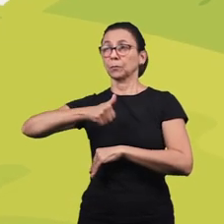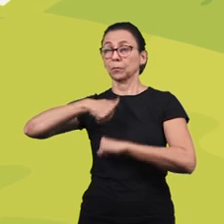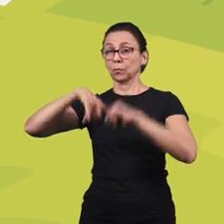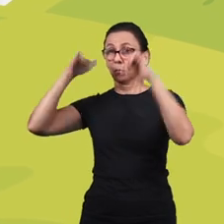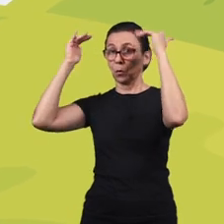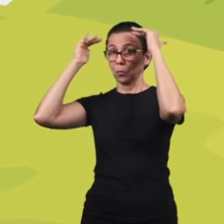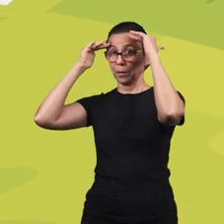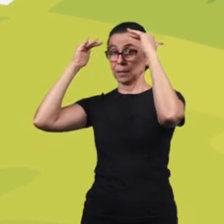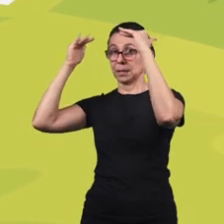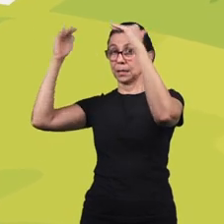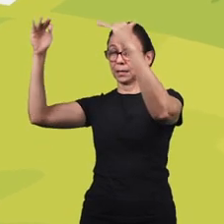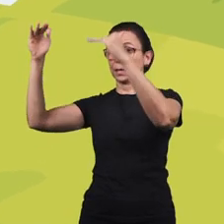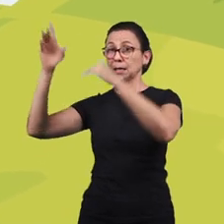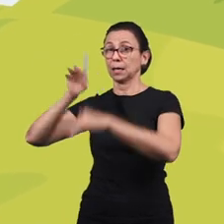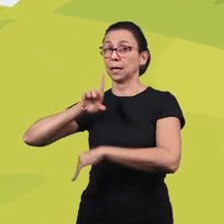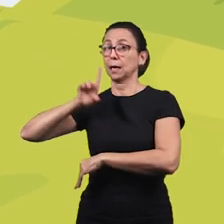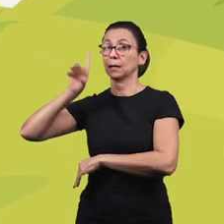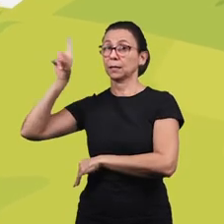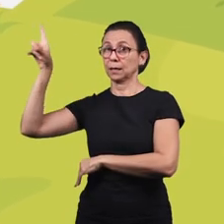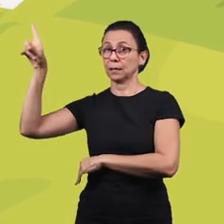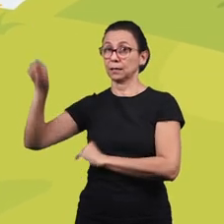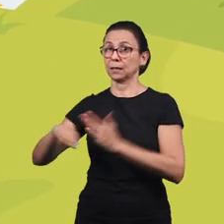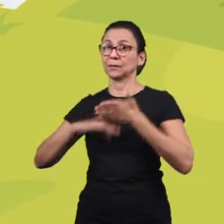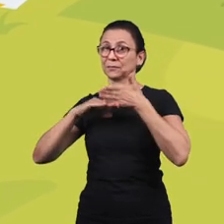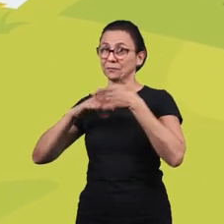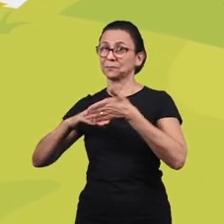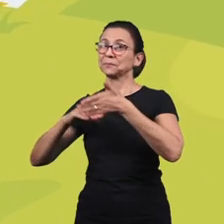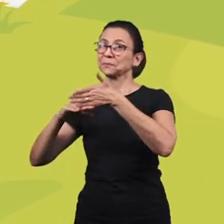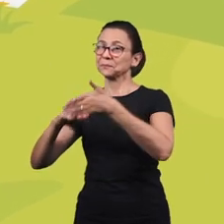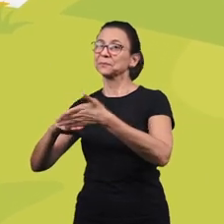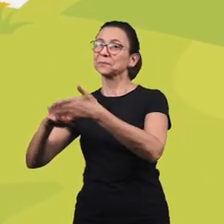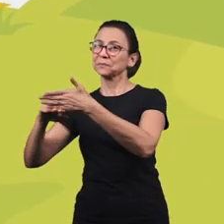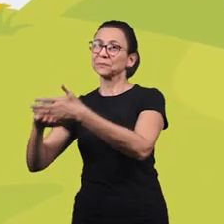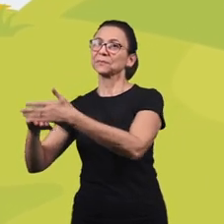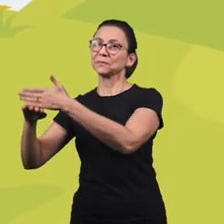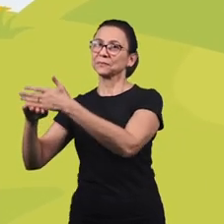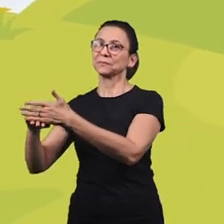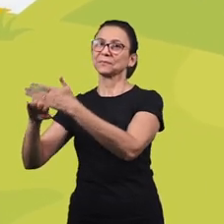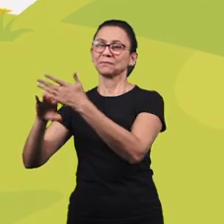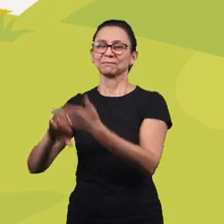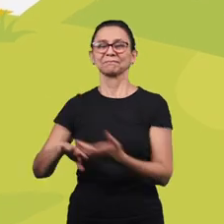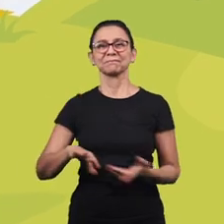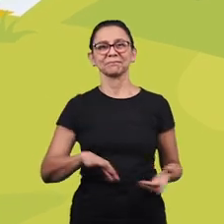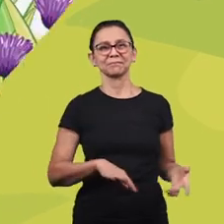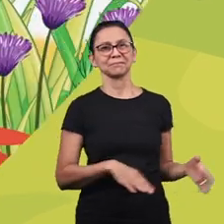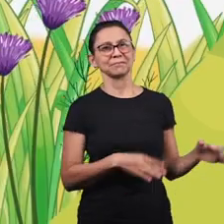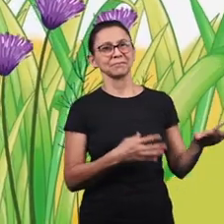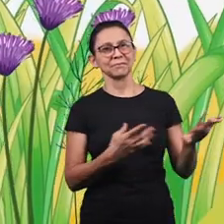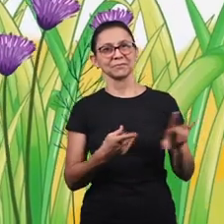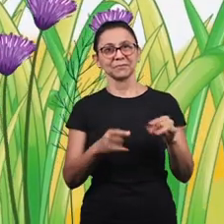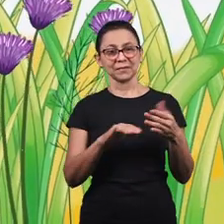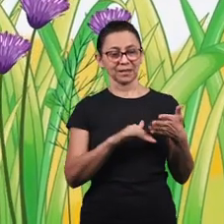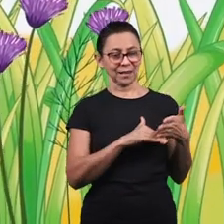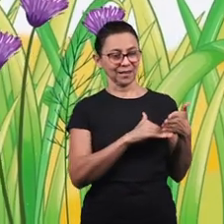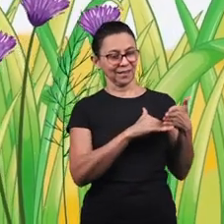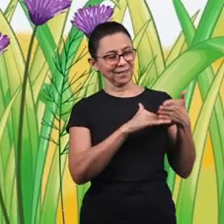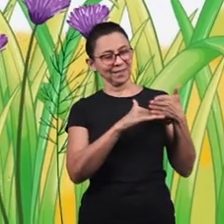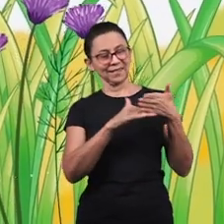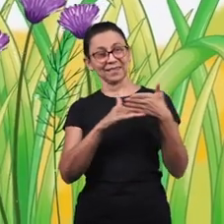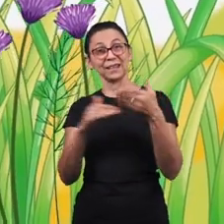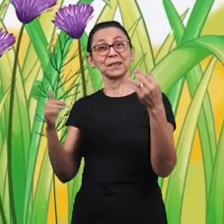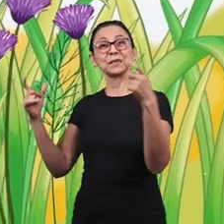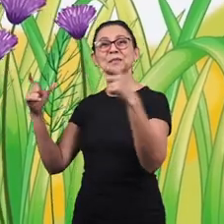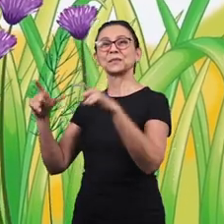presença Andai na minha presença E vos guiarei E vos levarei a um